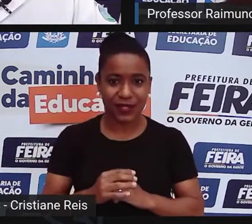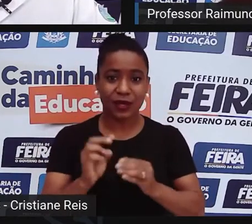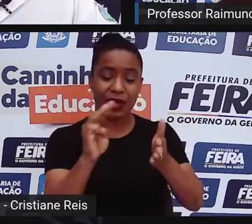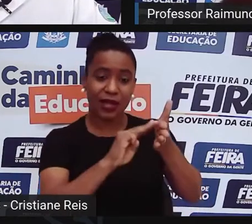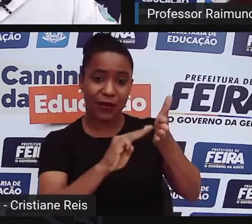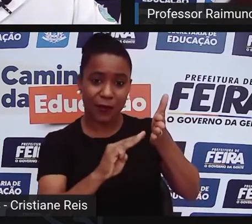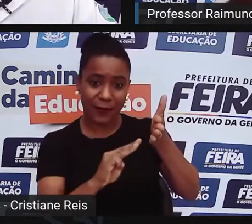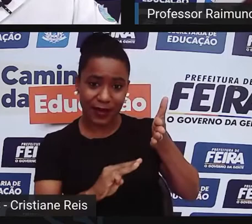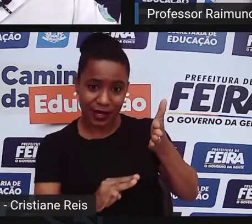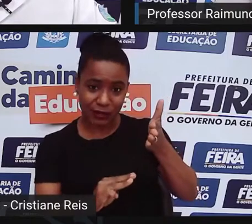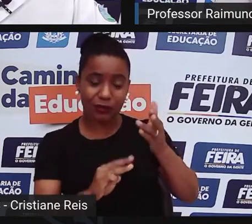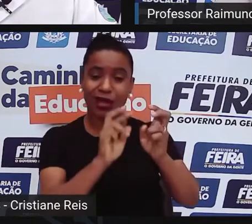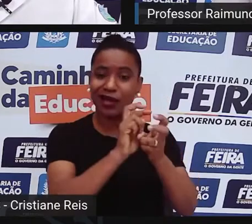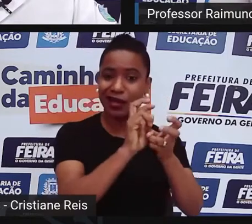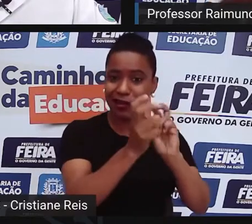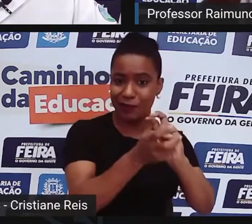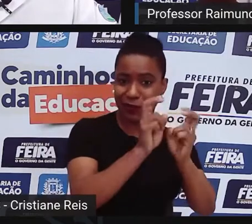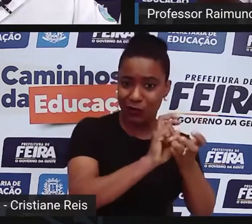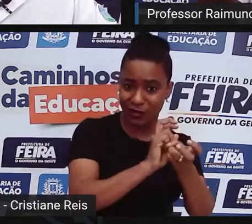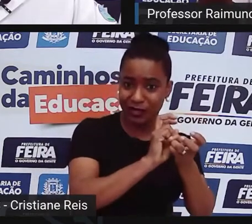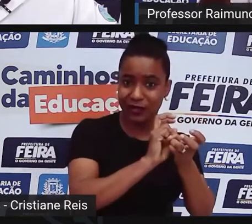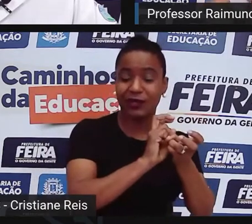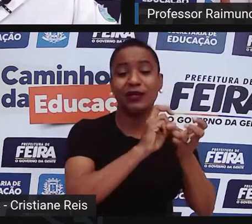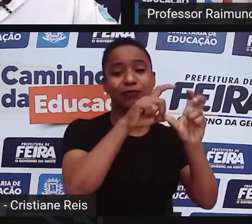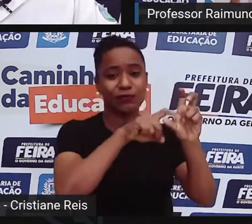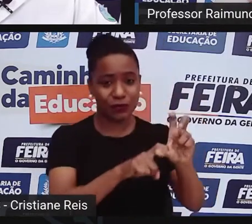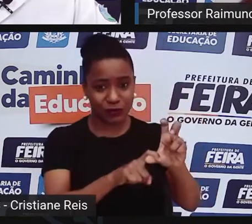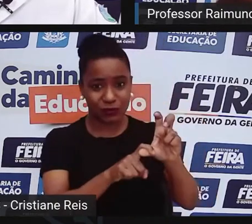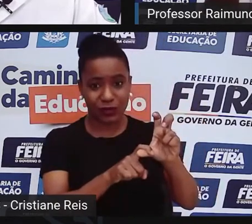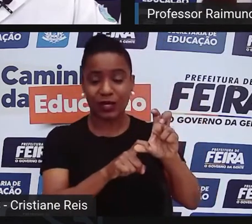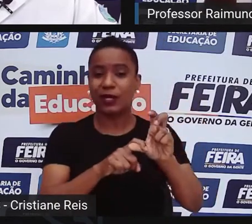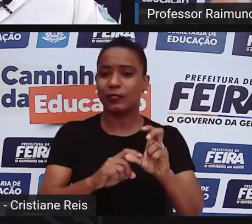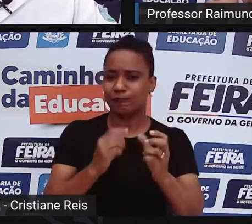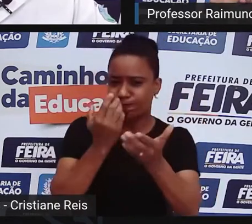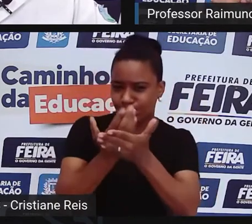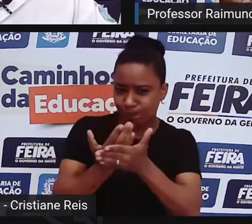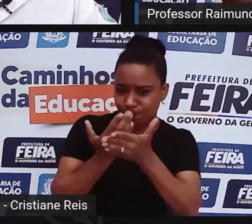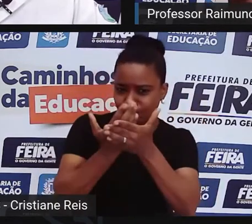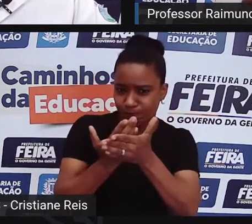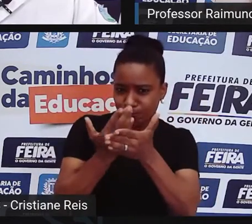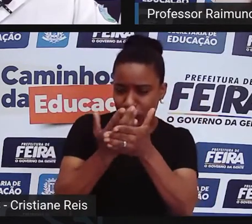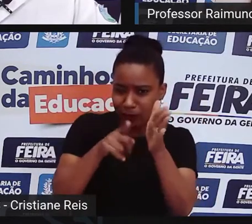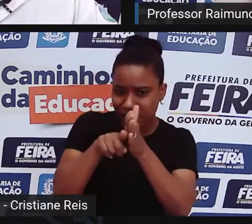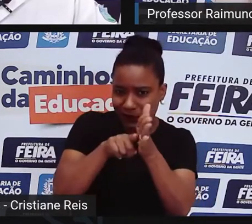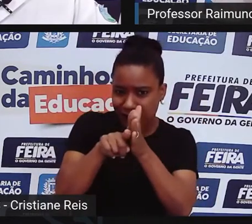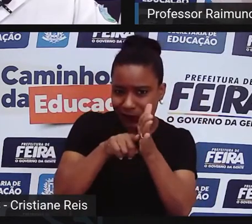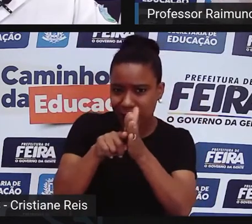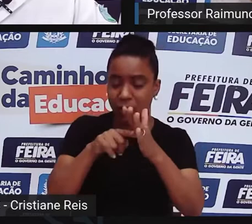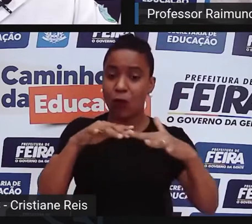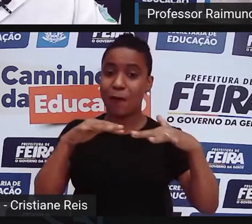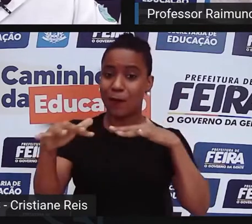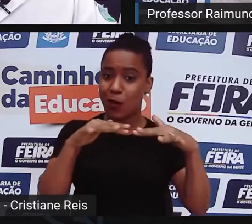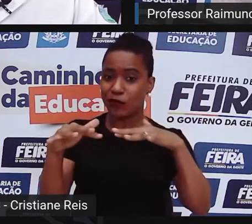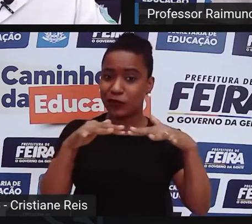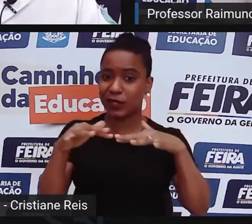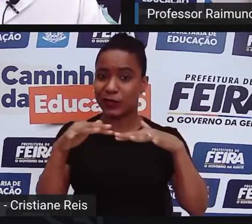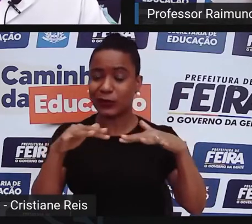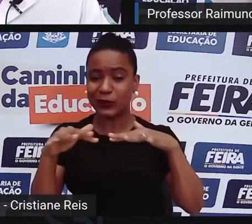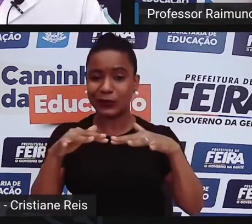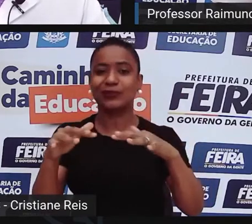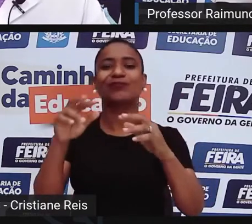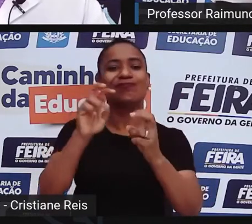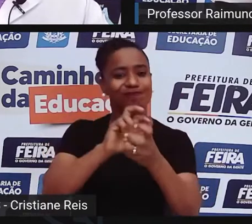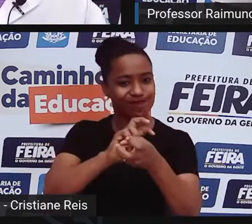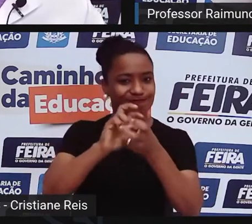atualizado de movimentos e de ensino. Aí ele dá o nome de capoeira regional. E a